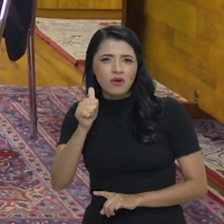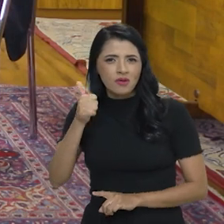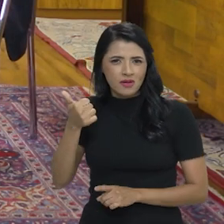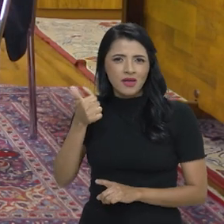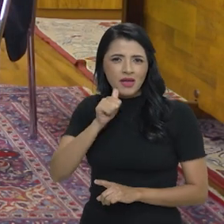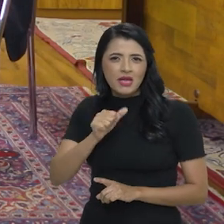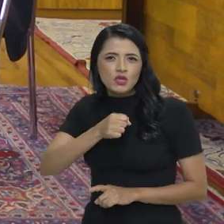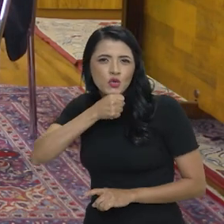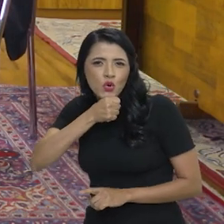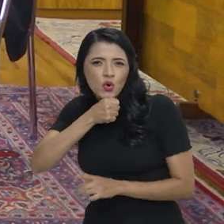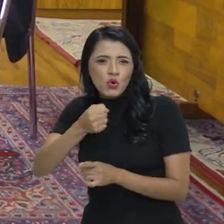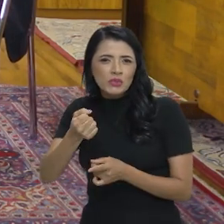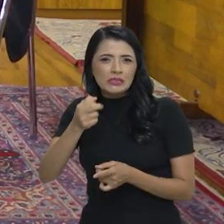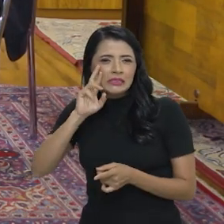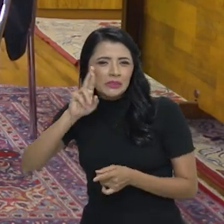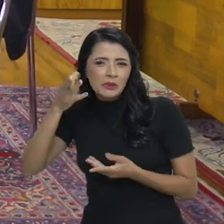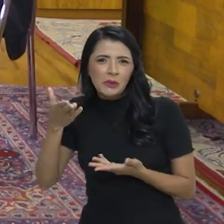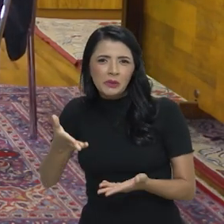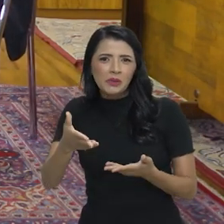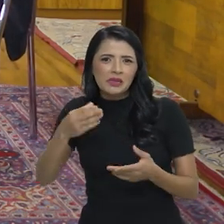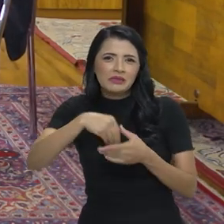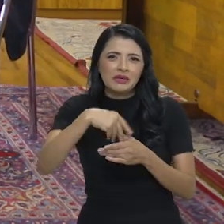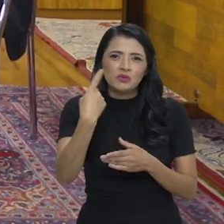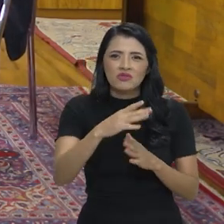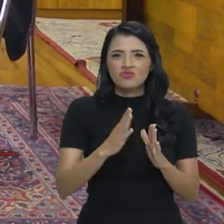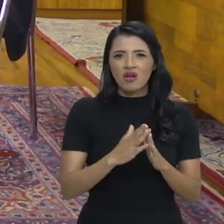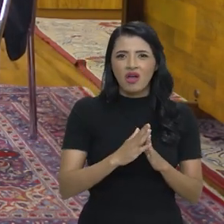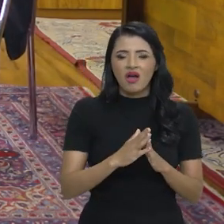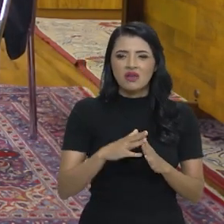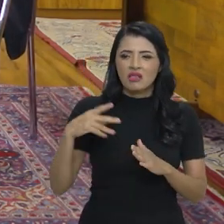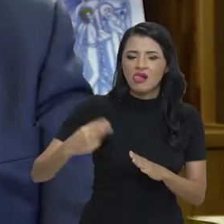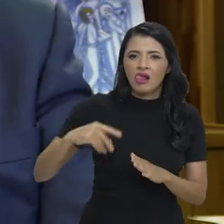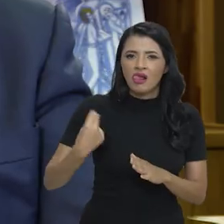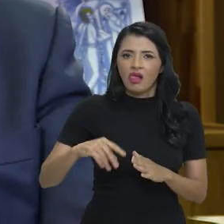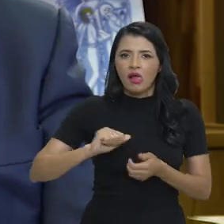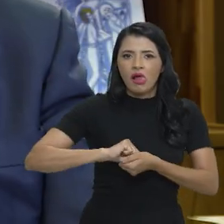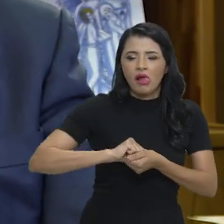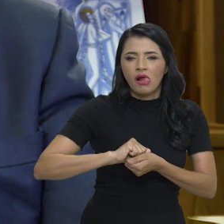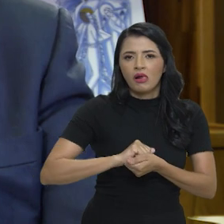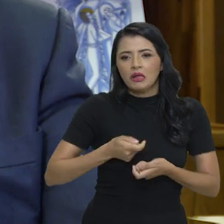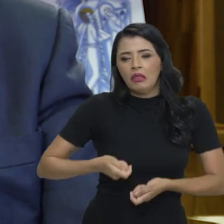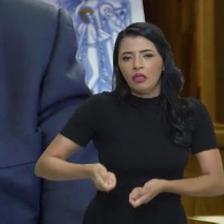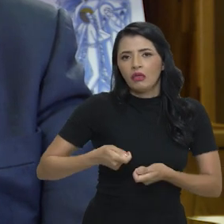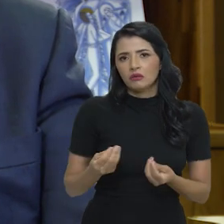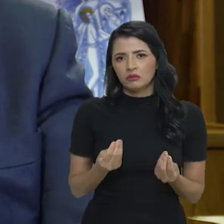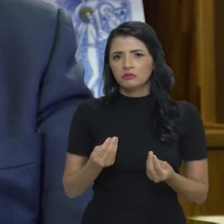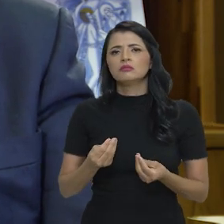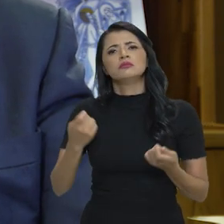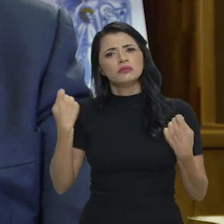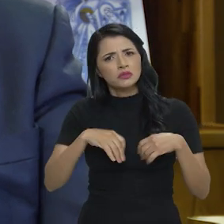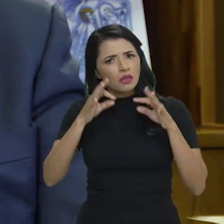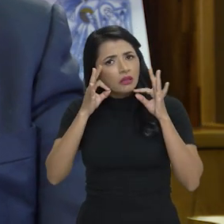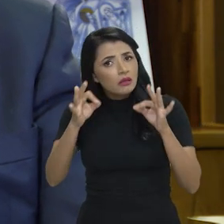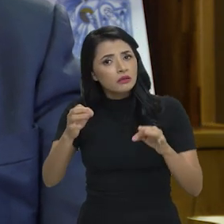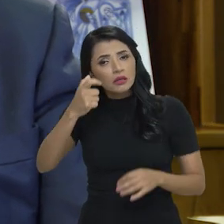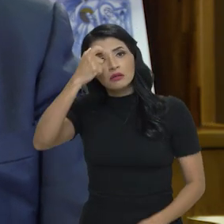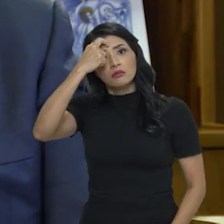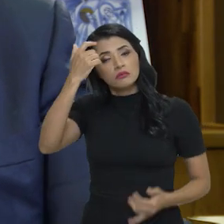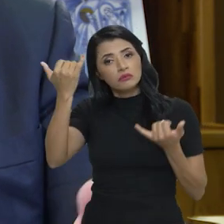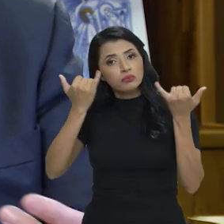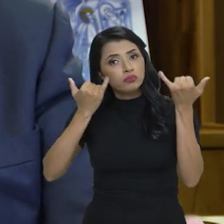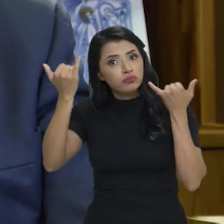uma idosa, submetida a essa condição na sua residência. Então nós vamos chamar a atenção, acima de tudo, da consciência,